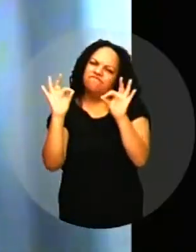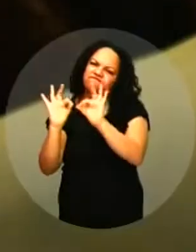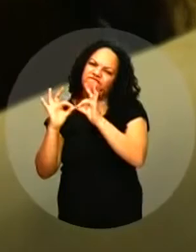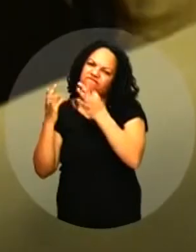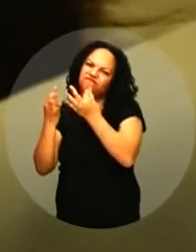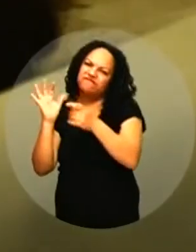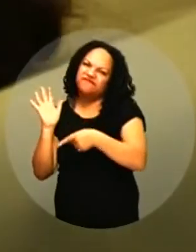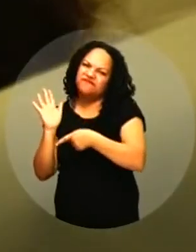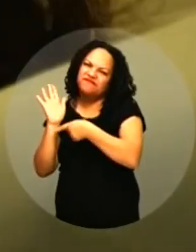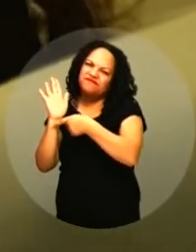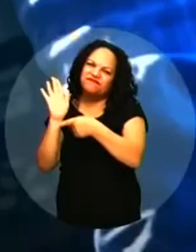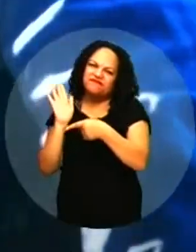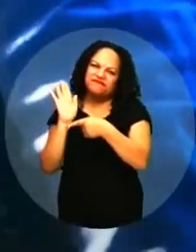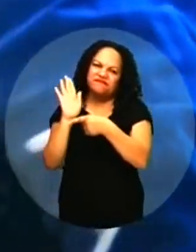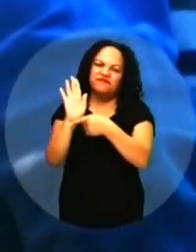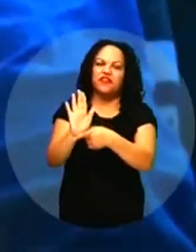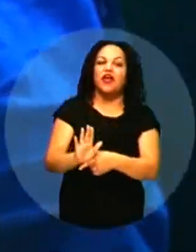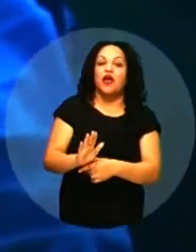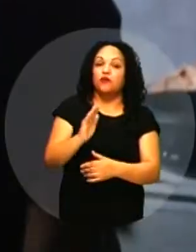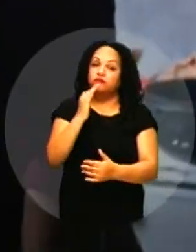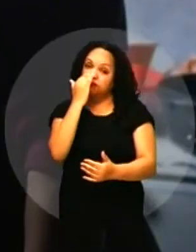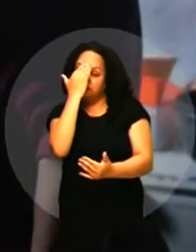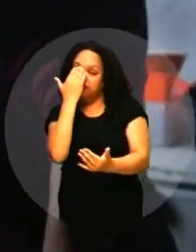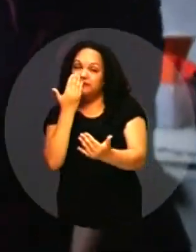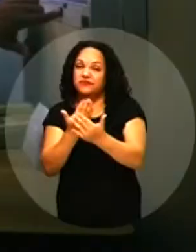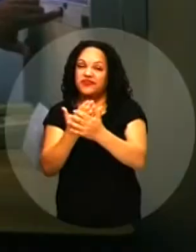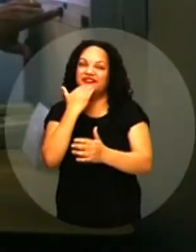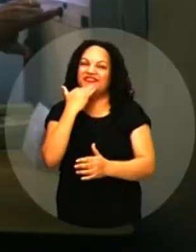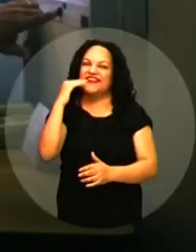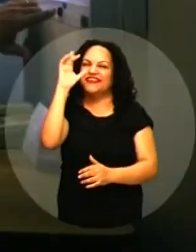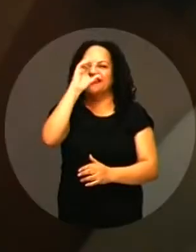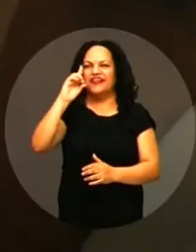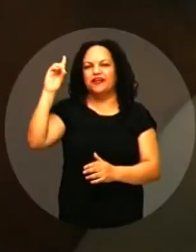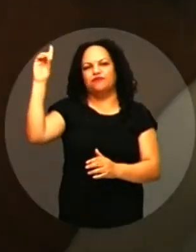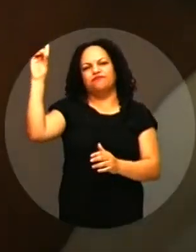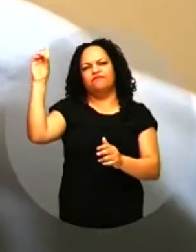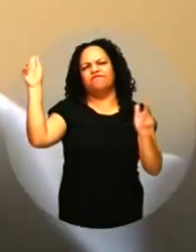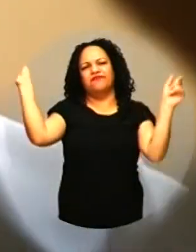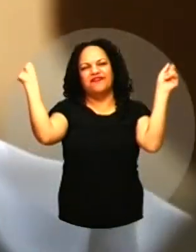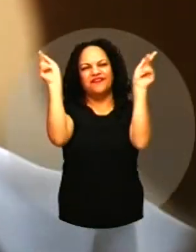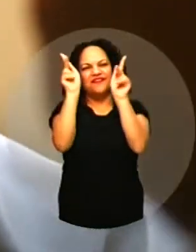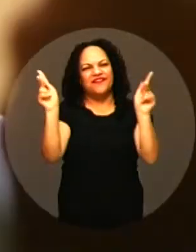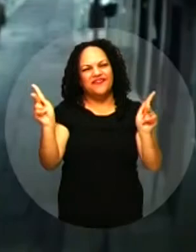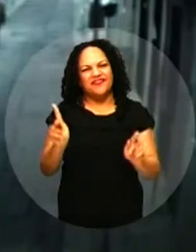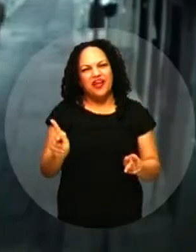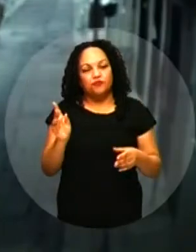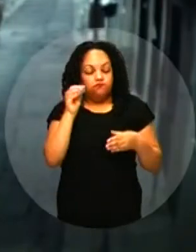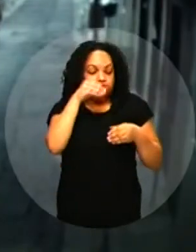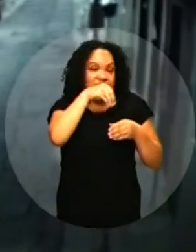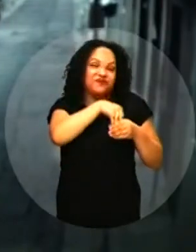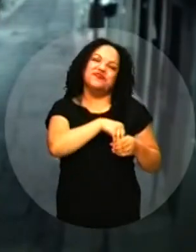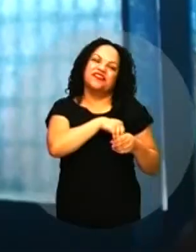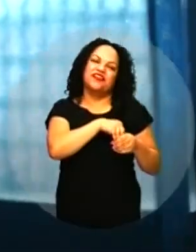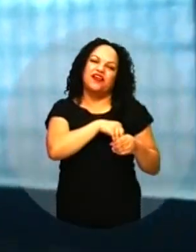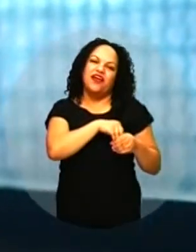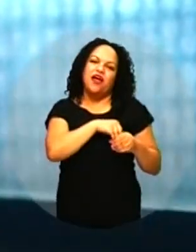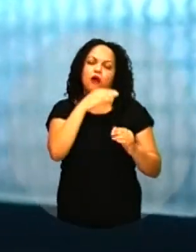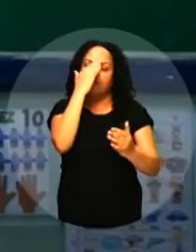proteção Tenho fé e peço a Deus Paz dentro do coração